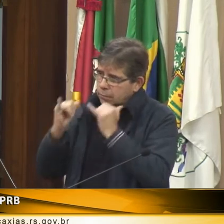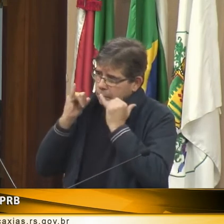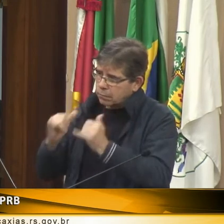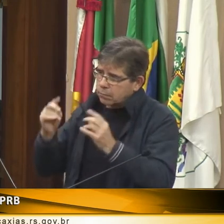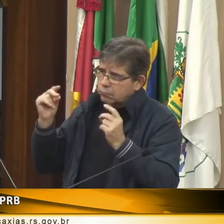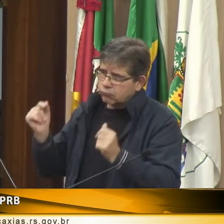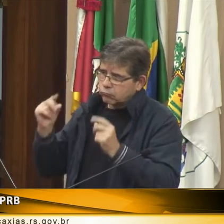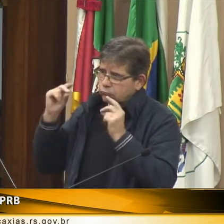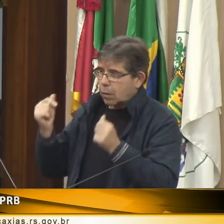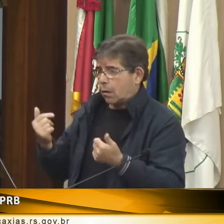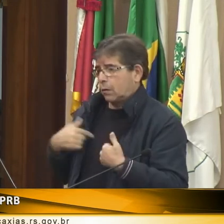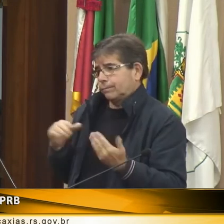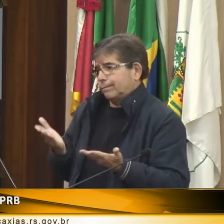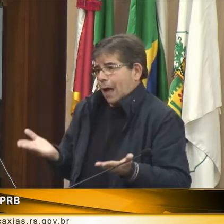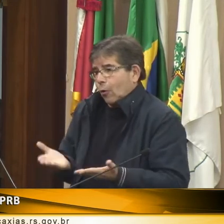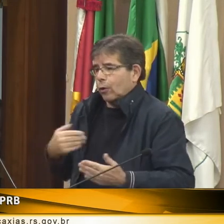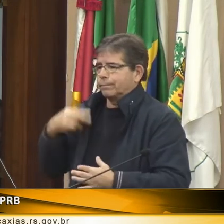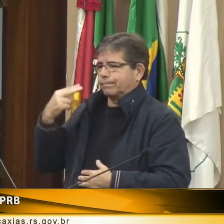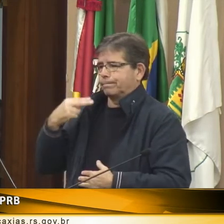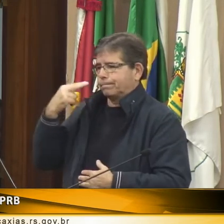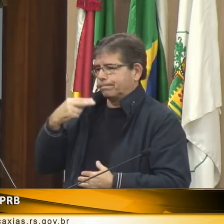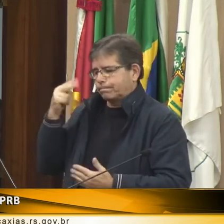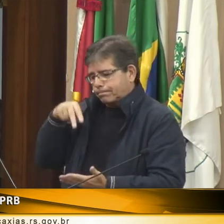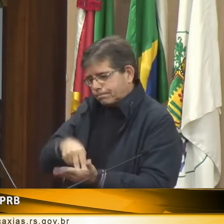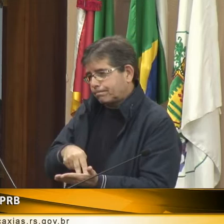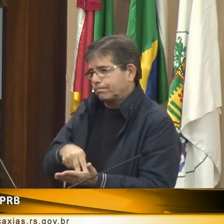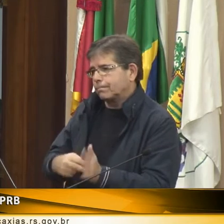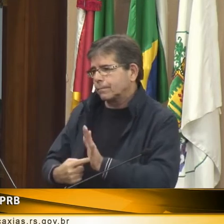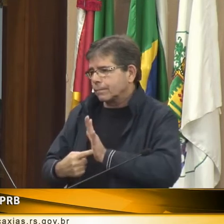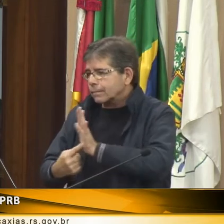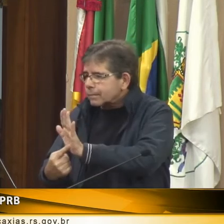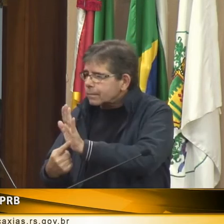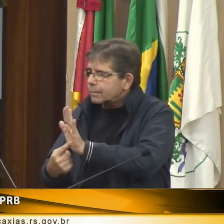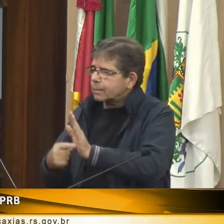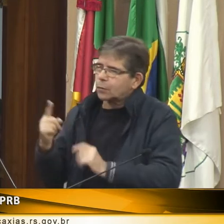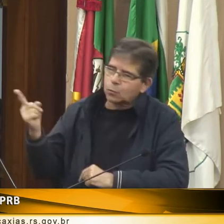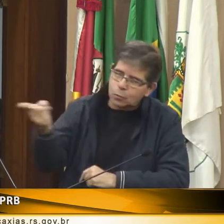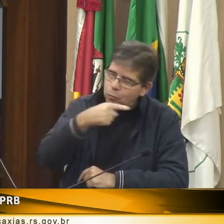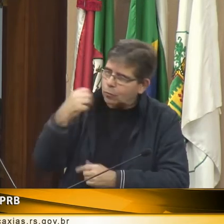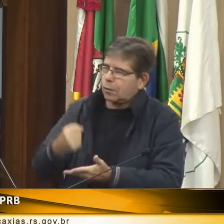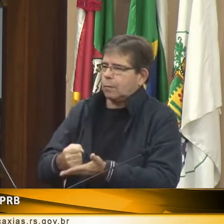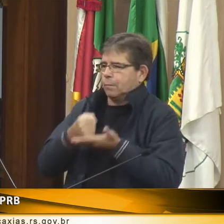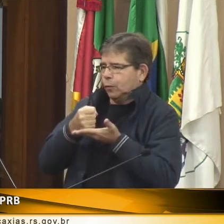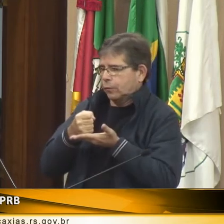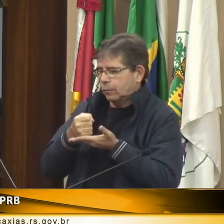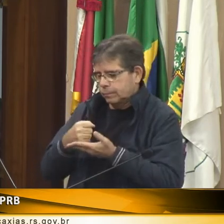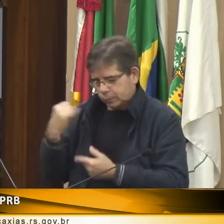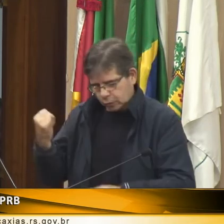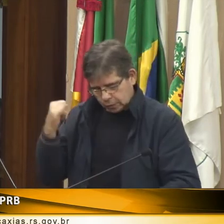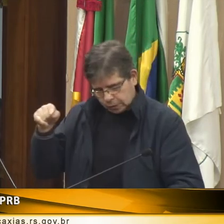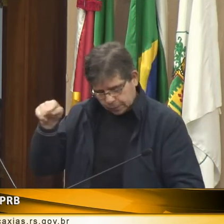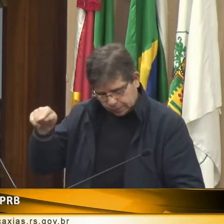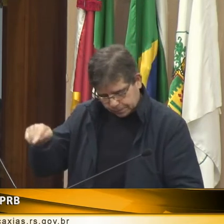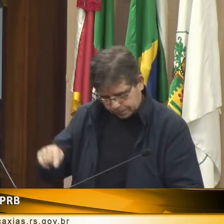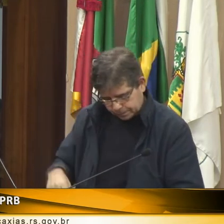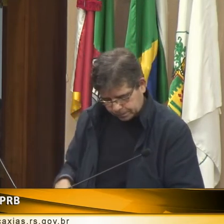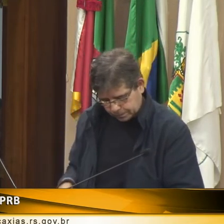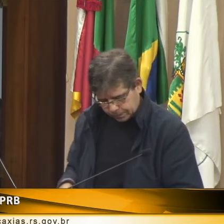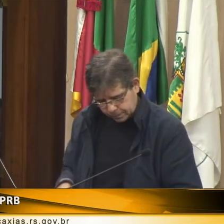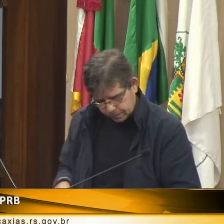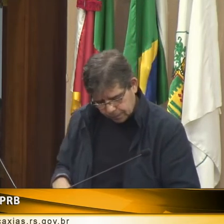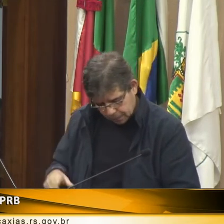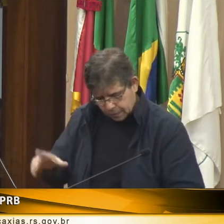comunidade surda, da sociedade dos surdos, vai ao shopping. Eu, como vereadora, preciso trazer essa ideia para